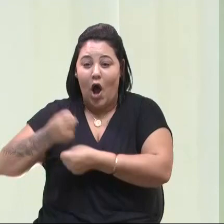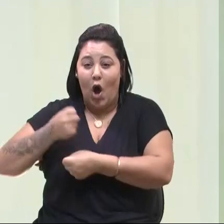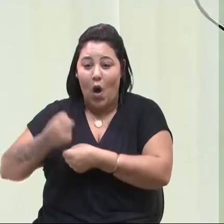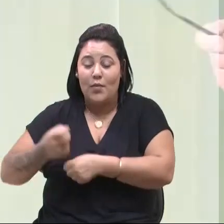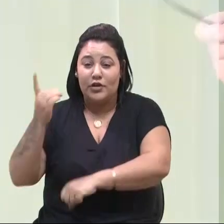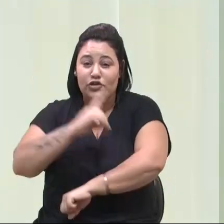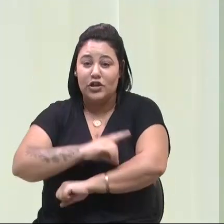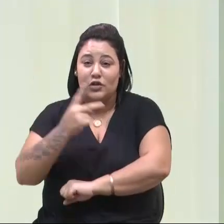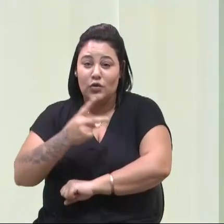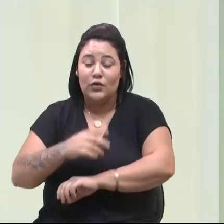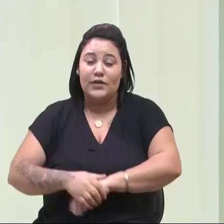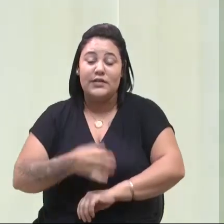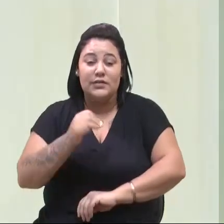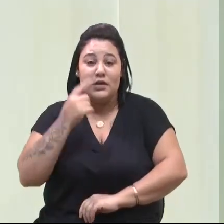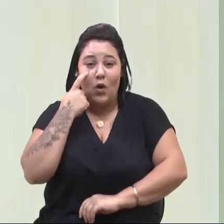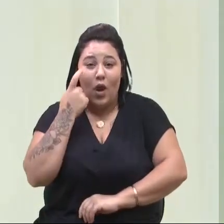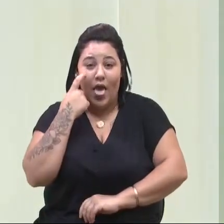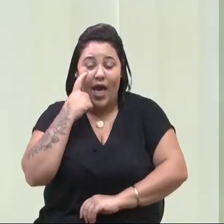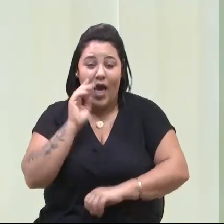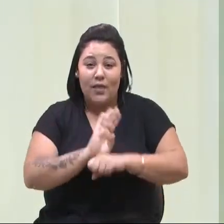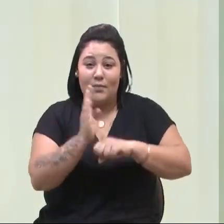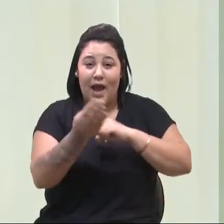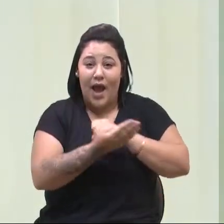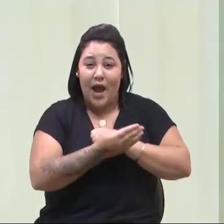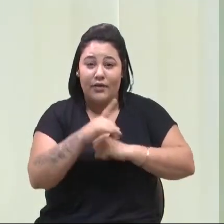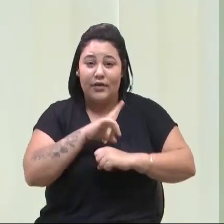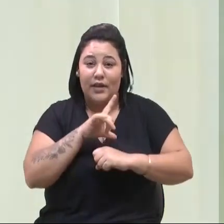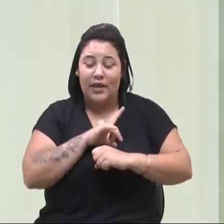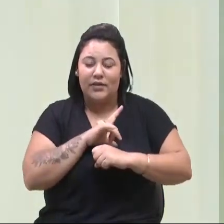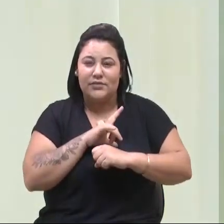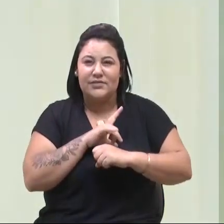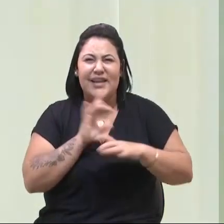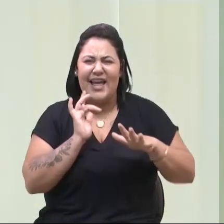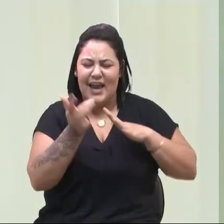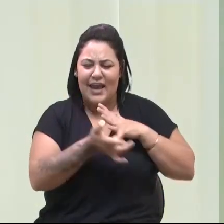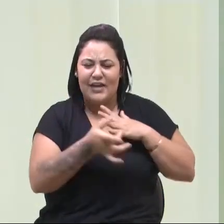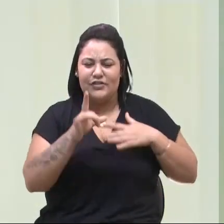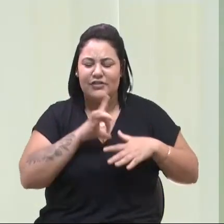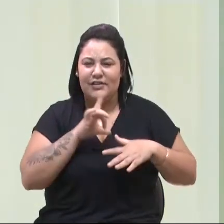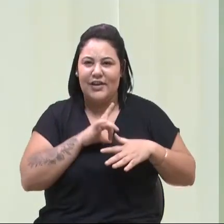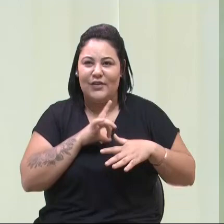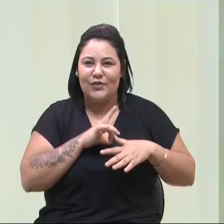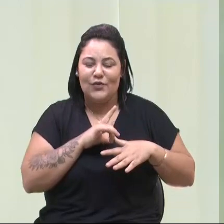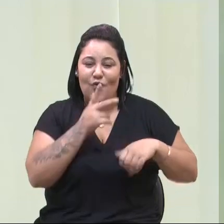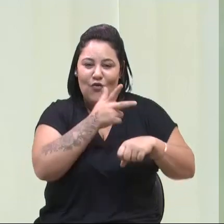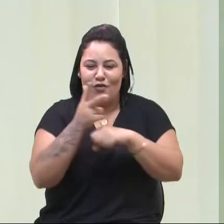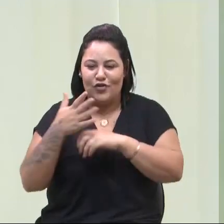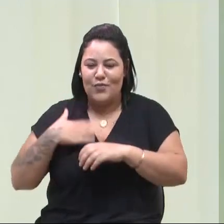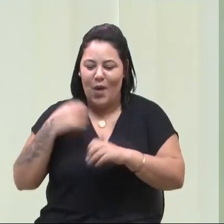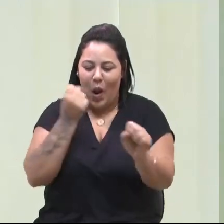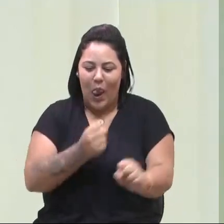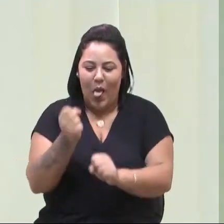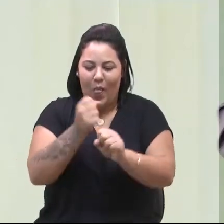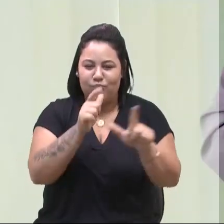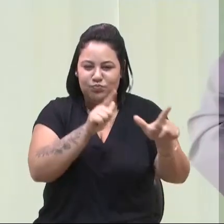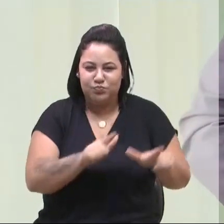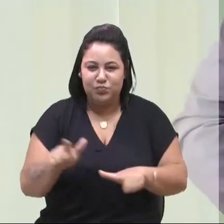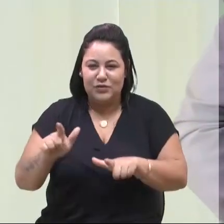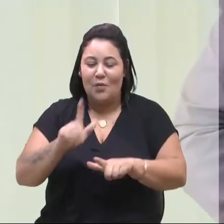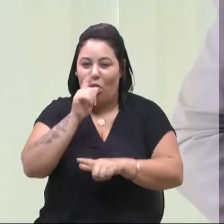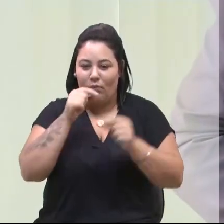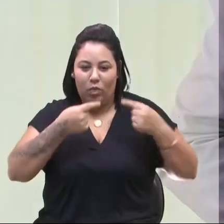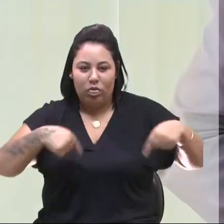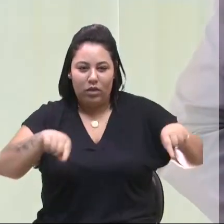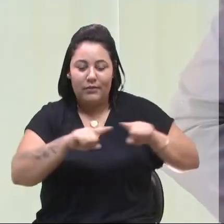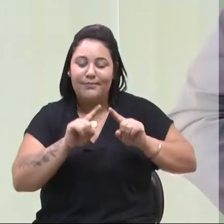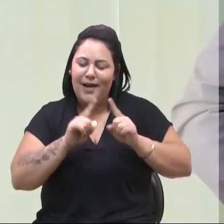Baixo, se senhor olhar nas redes sociais, tem um vídeo meu limpando o piscinão, a Secretaria de Obras, que tem hortas comunitárias, mas